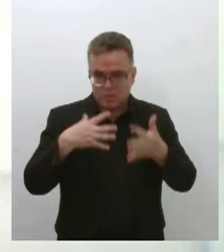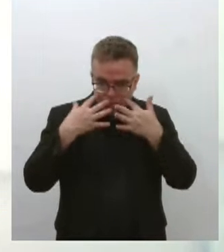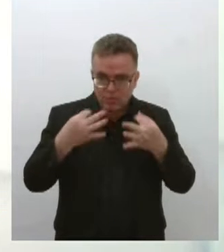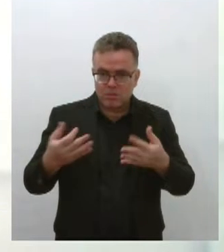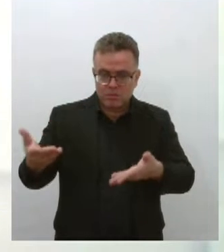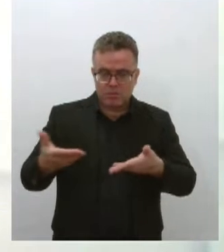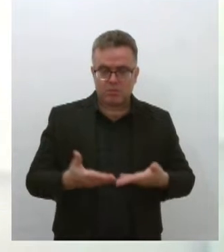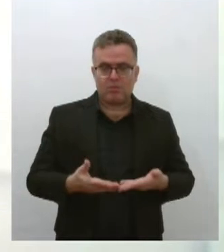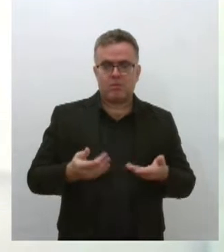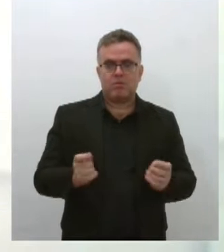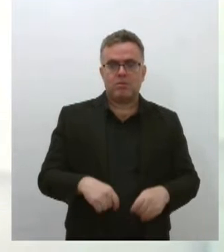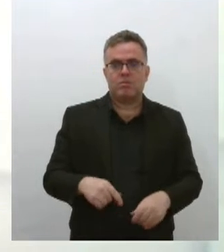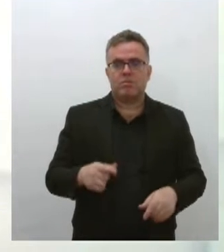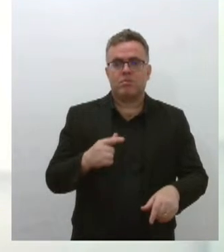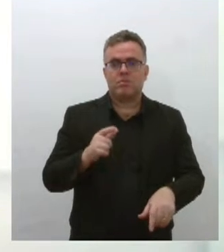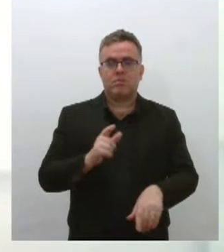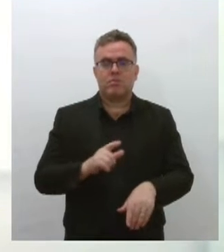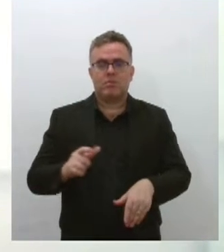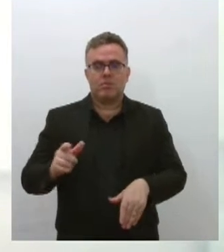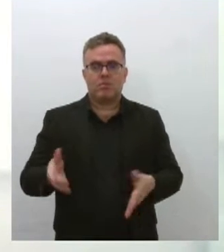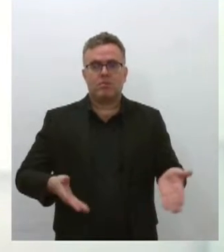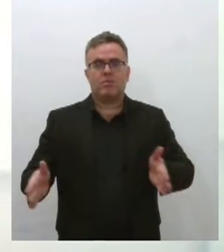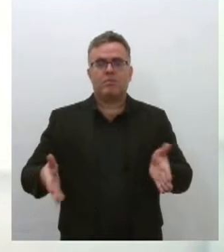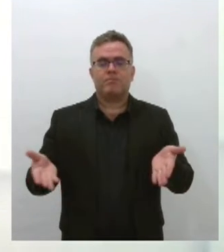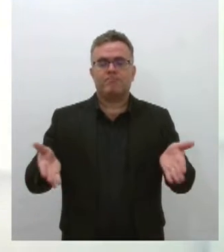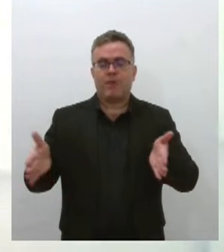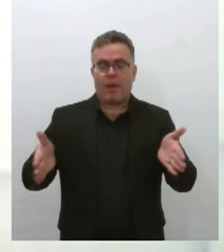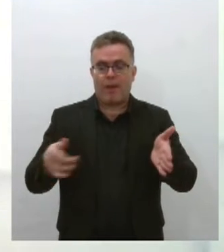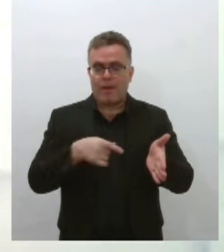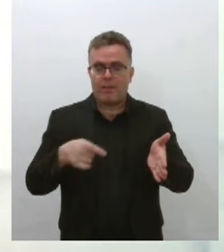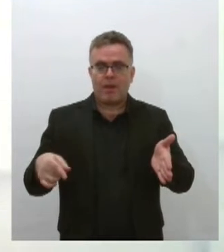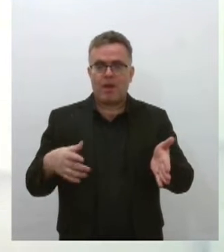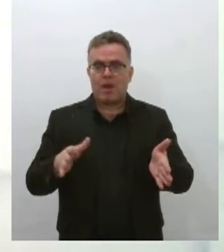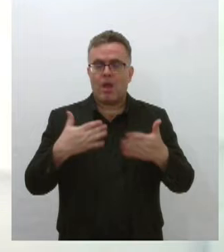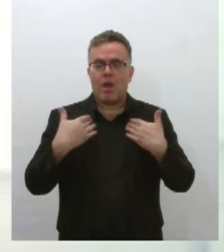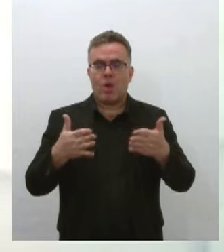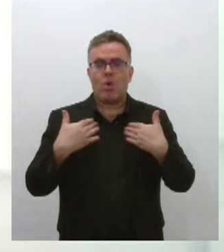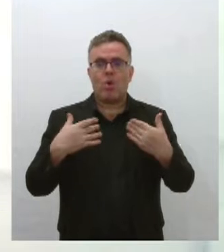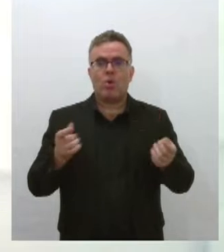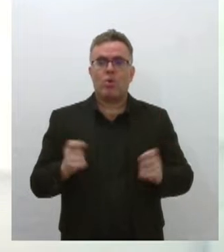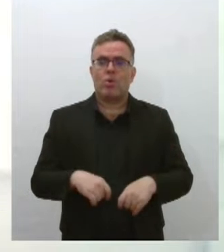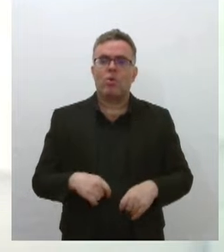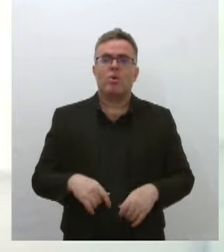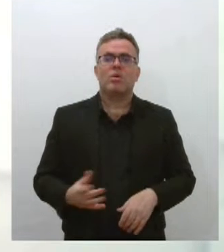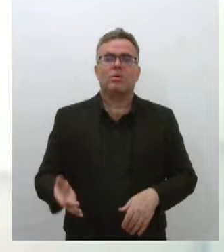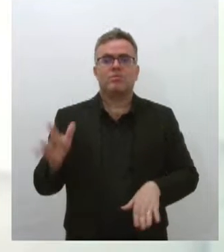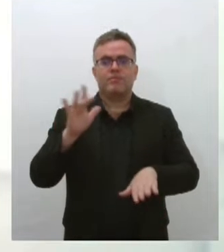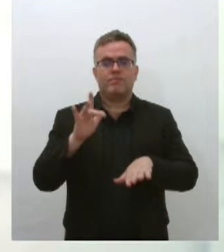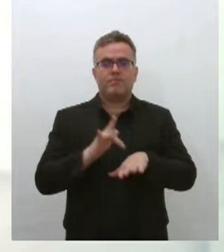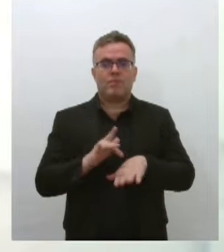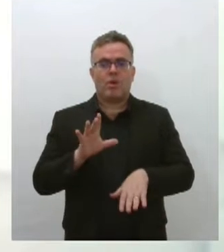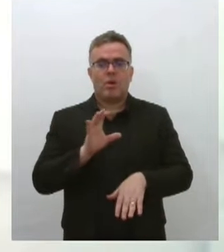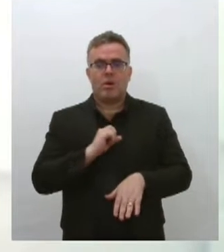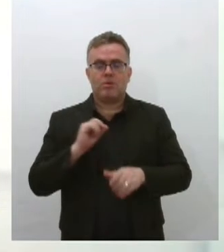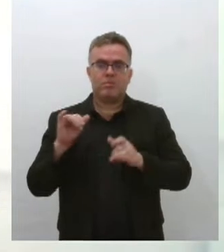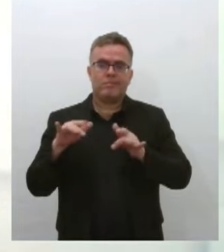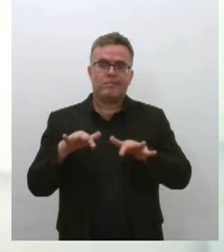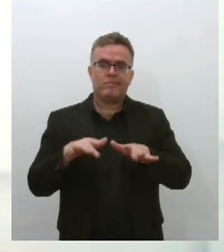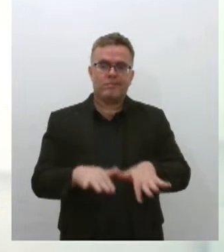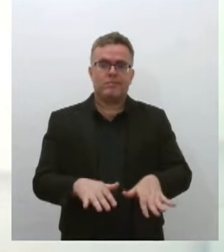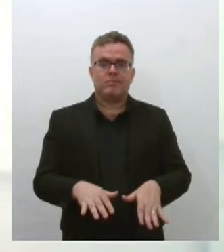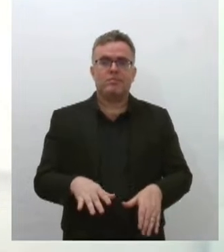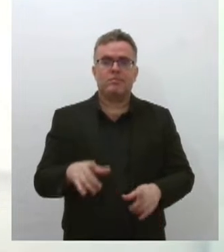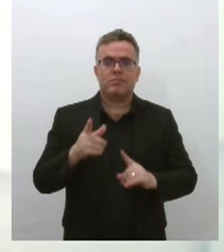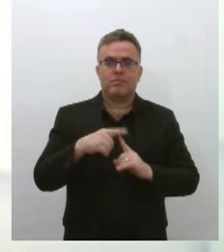está num período aí perto do verão, o calor está chegando. E eles gostam justamente desse clima e também gostam do tipo de água que a gente